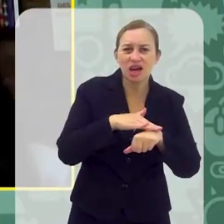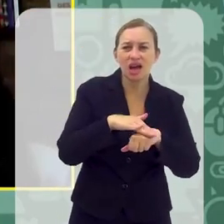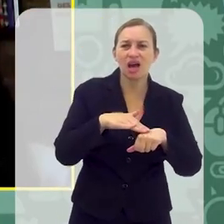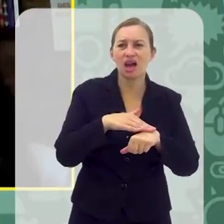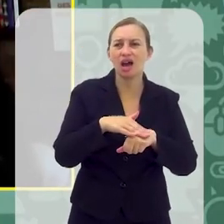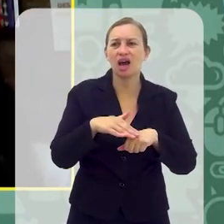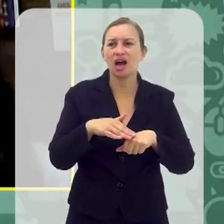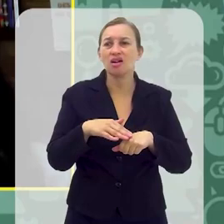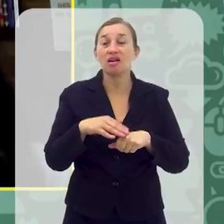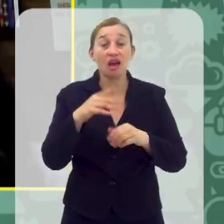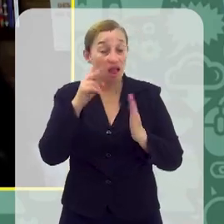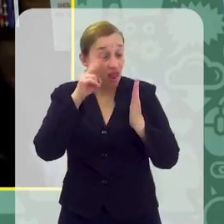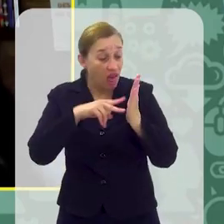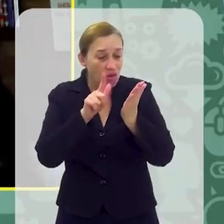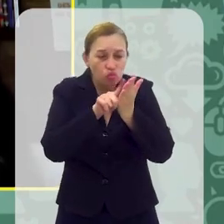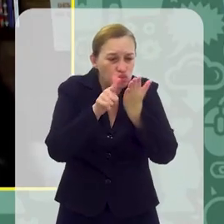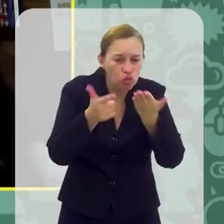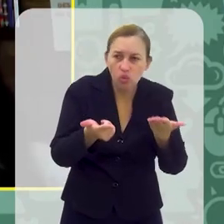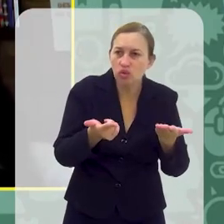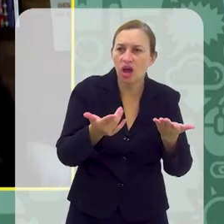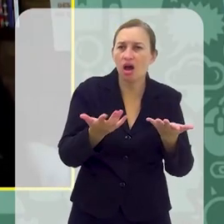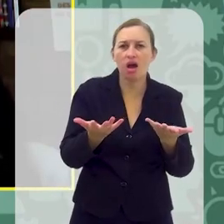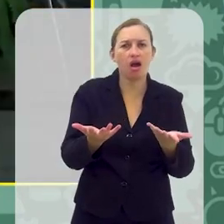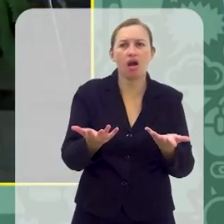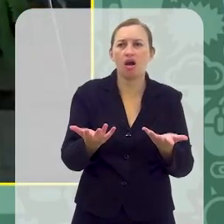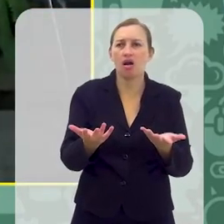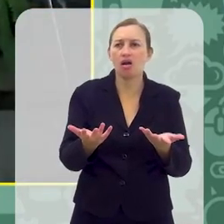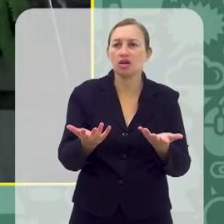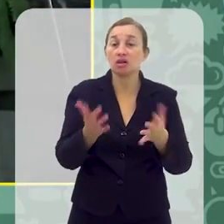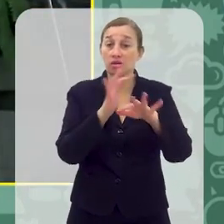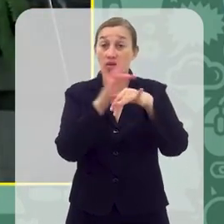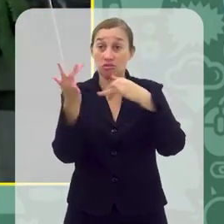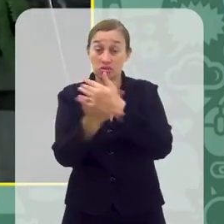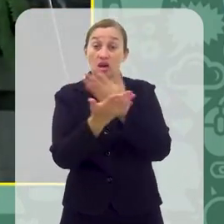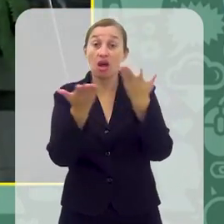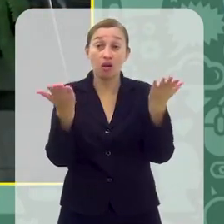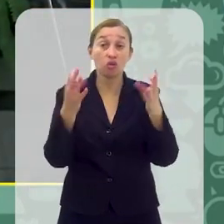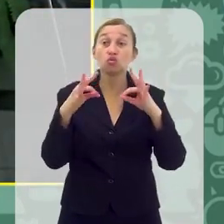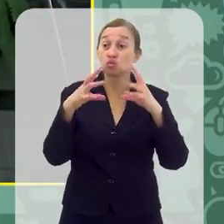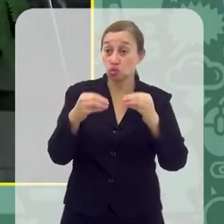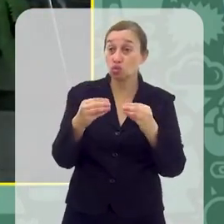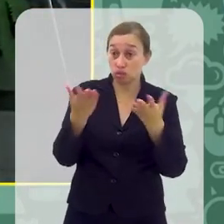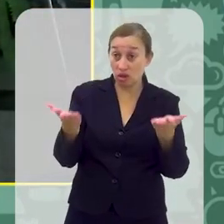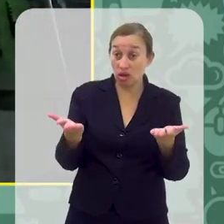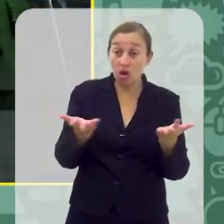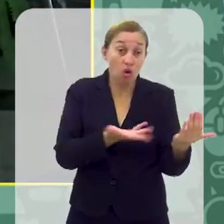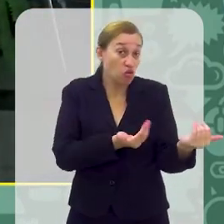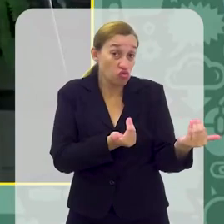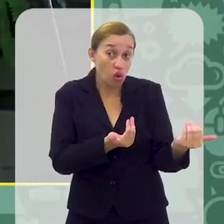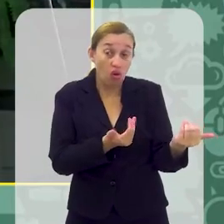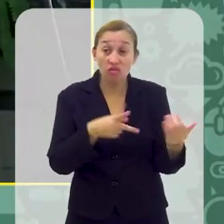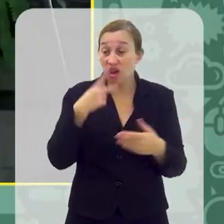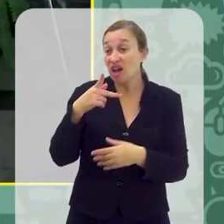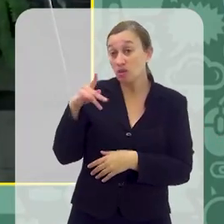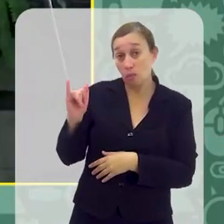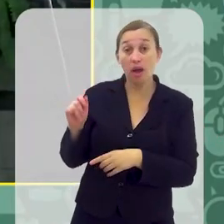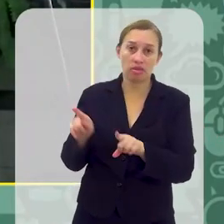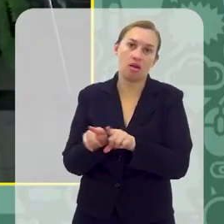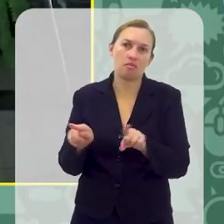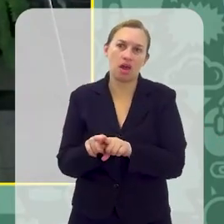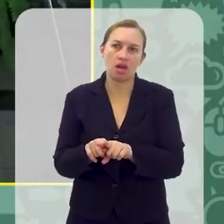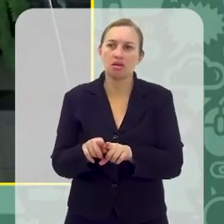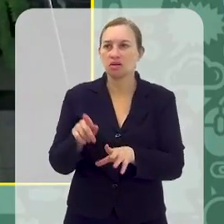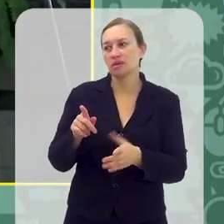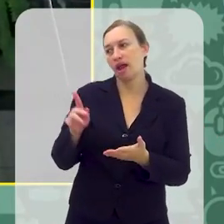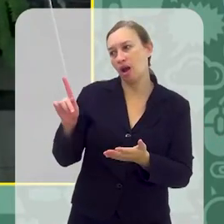funciona, você quer ler o jornal, sei lá, quer também você ficar nas suas redes sociais, né? Tem isso, a gente está falando tanto dos jovens, jovens, jovens, tem que falar dos pais também, né?